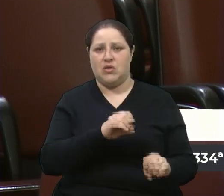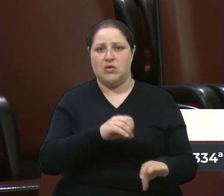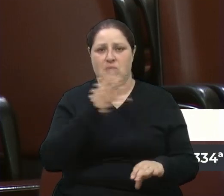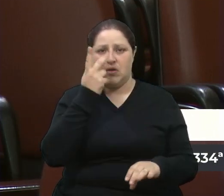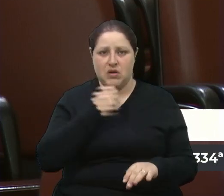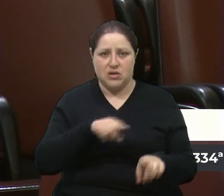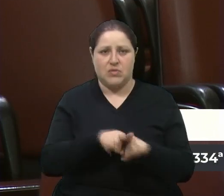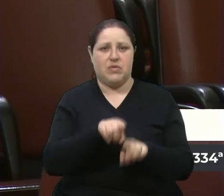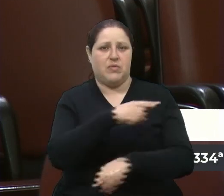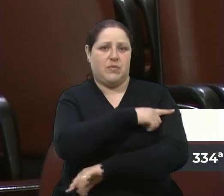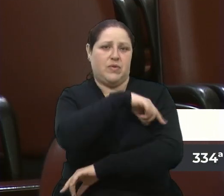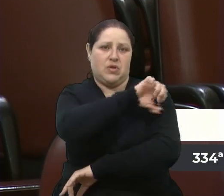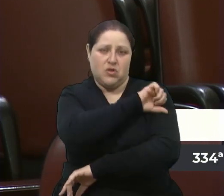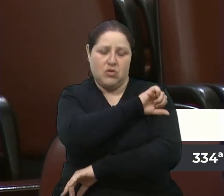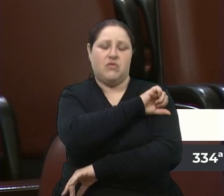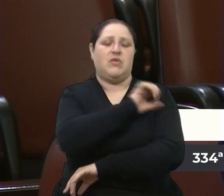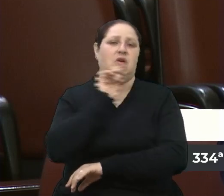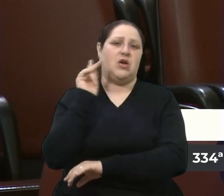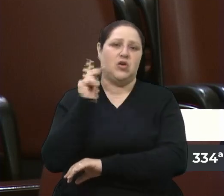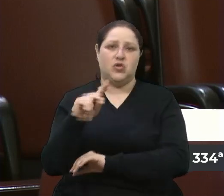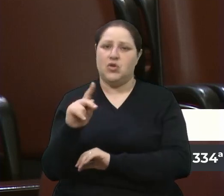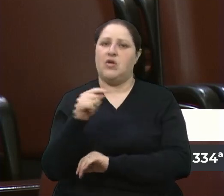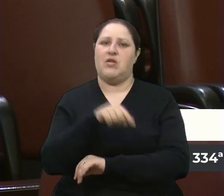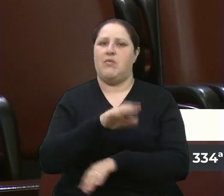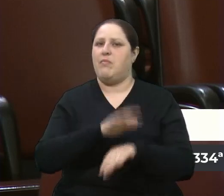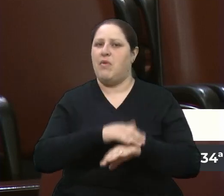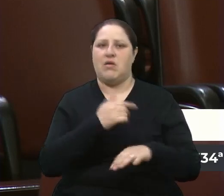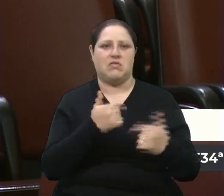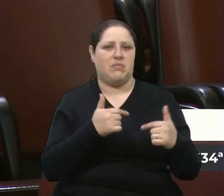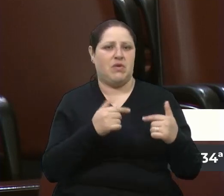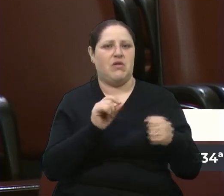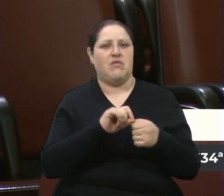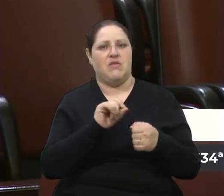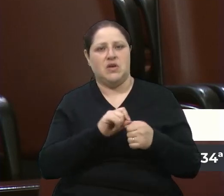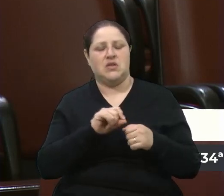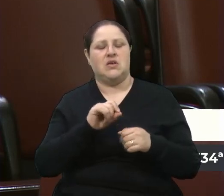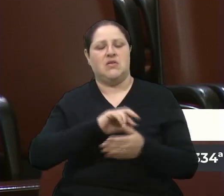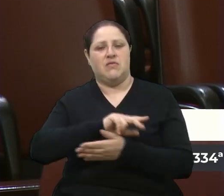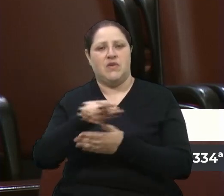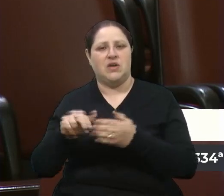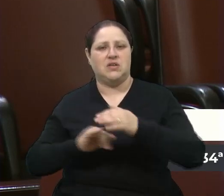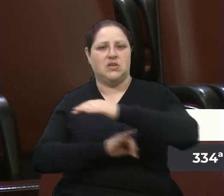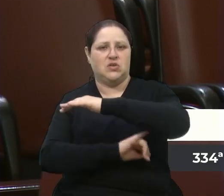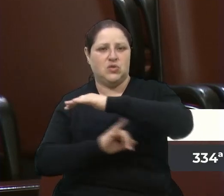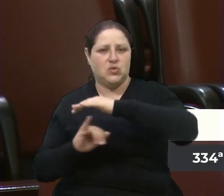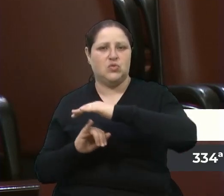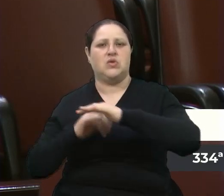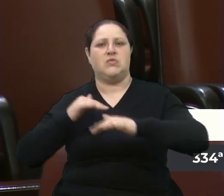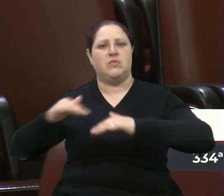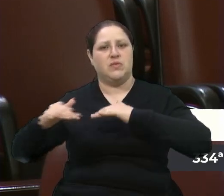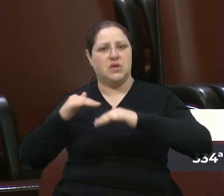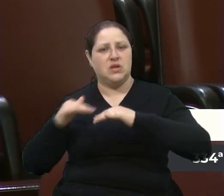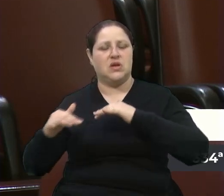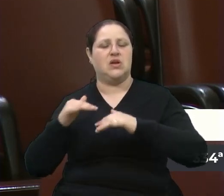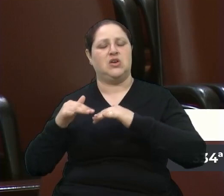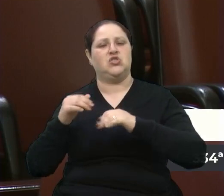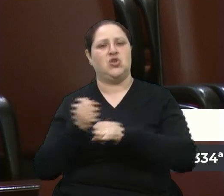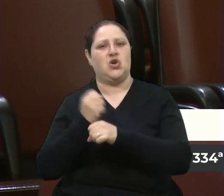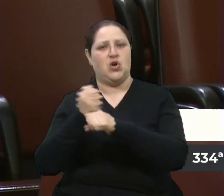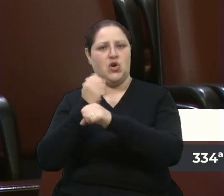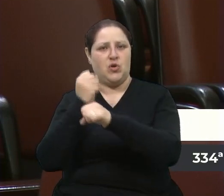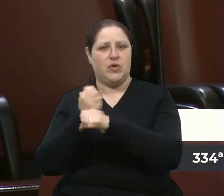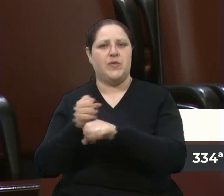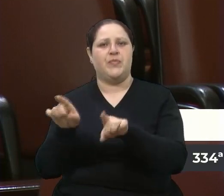fundamental na história de Caxias do Sul, várias obras de infraestrutura, de mobilidade. O senhor